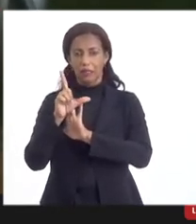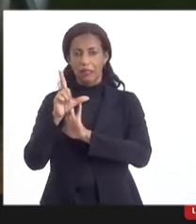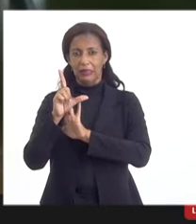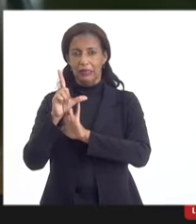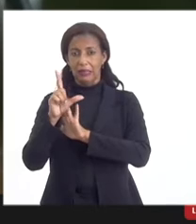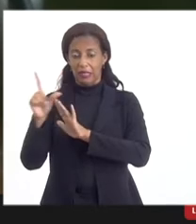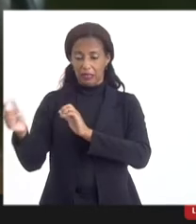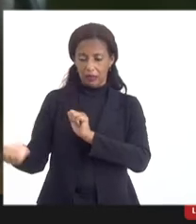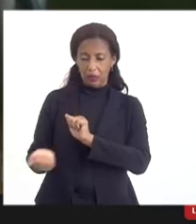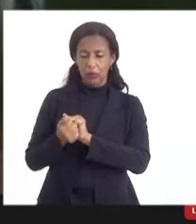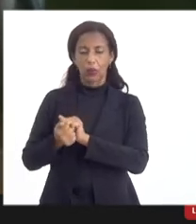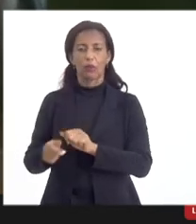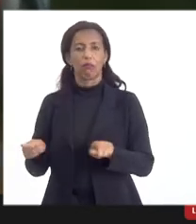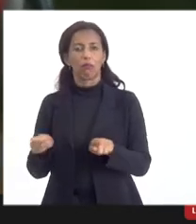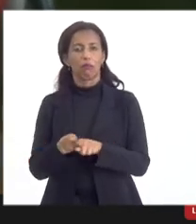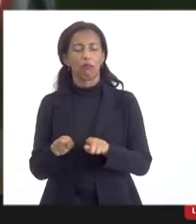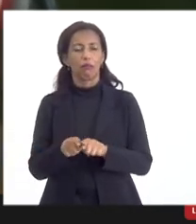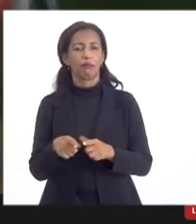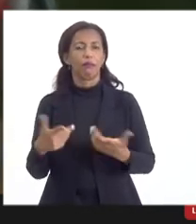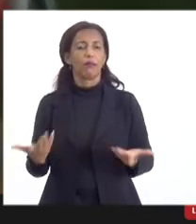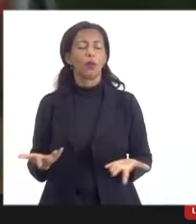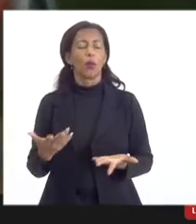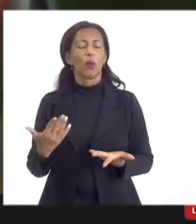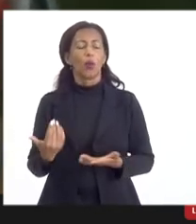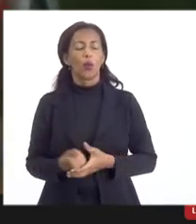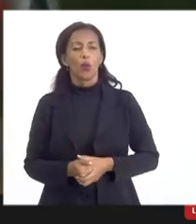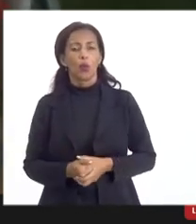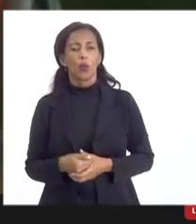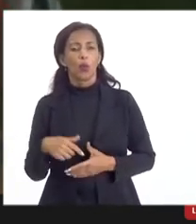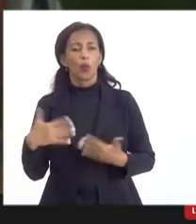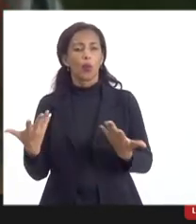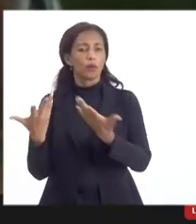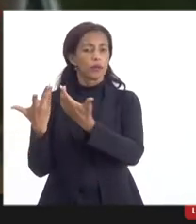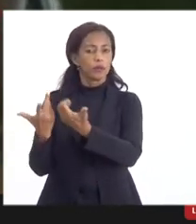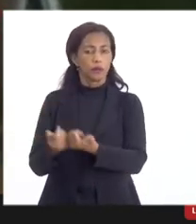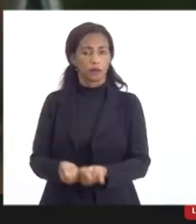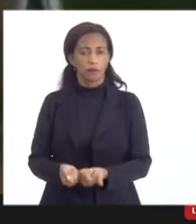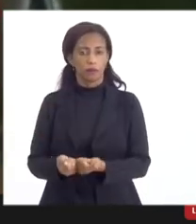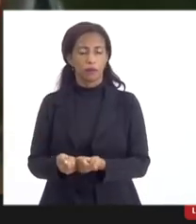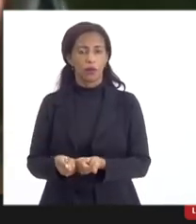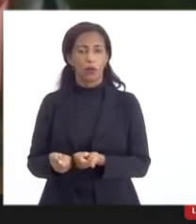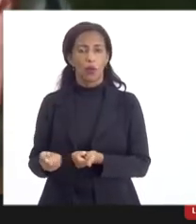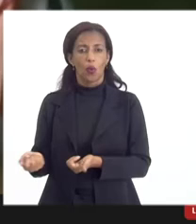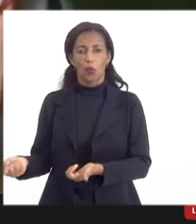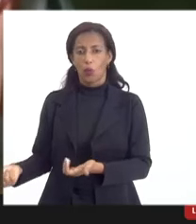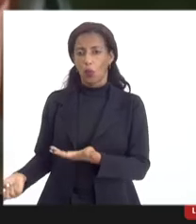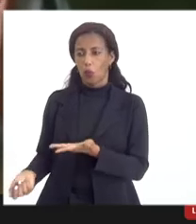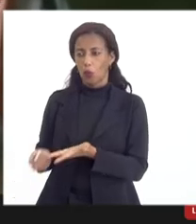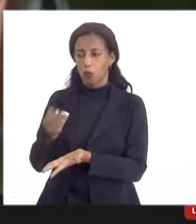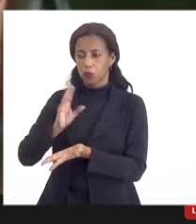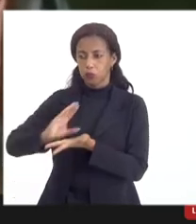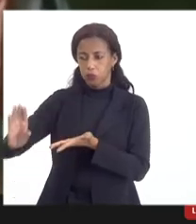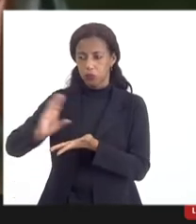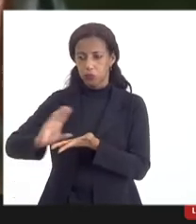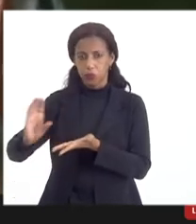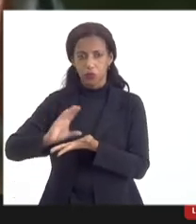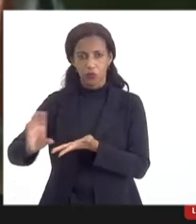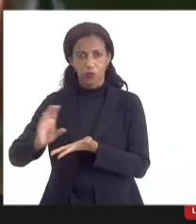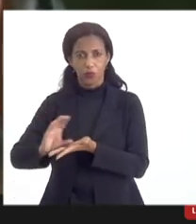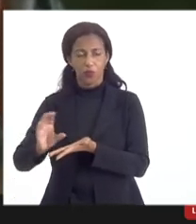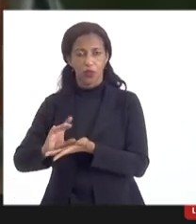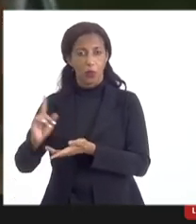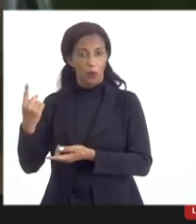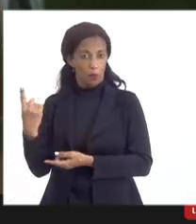essa parte também. Quando a gente permitia o investimento para o desenvolvimento de um determinado